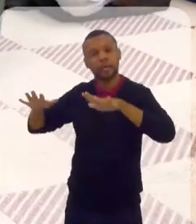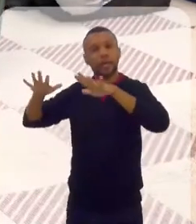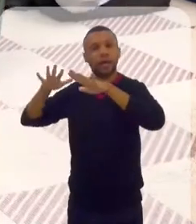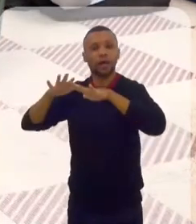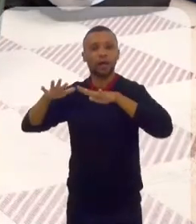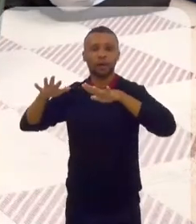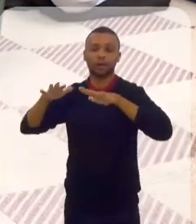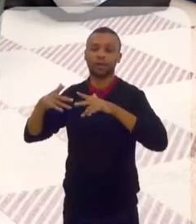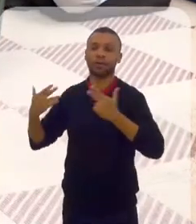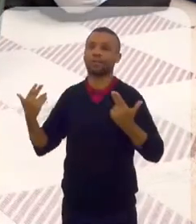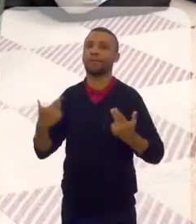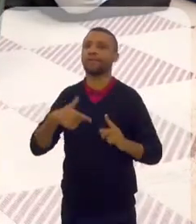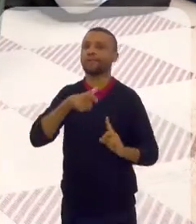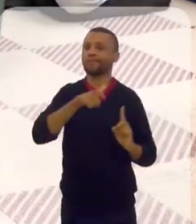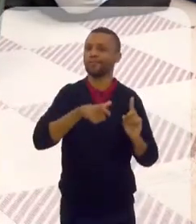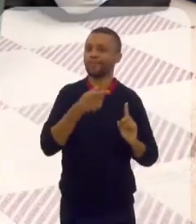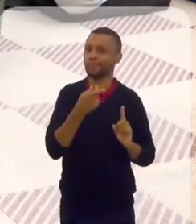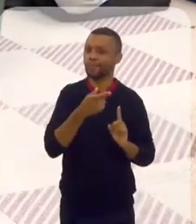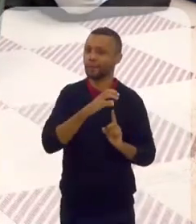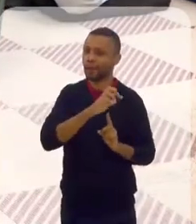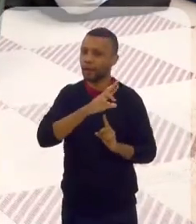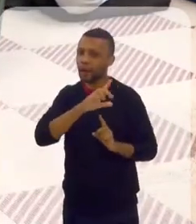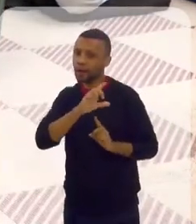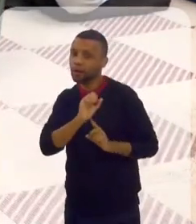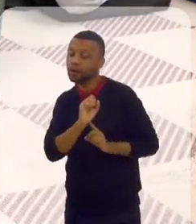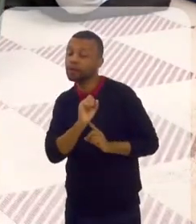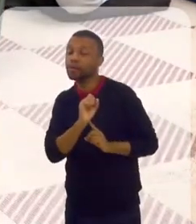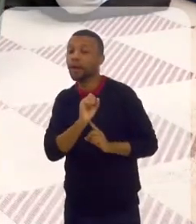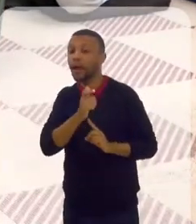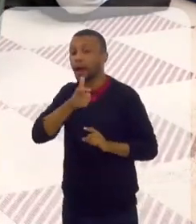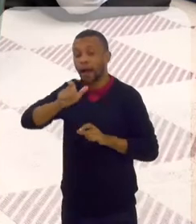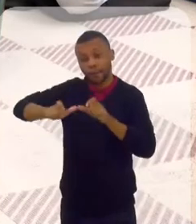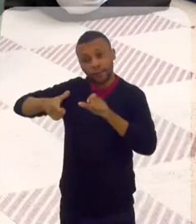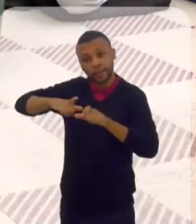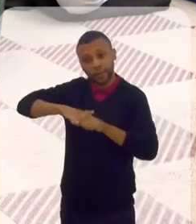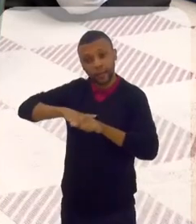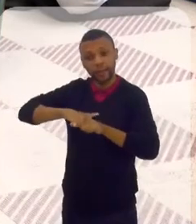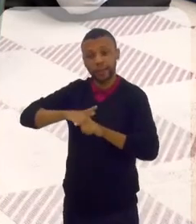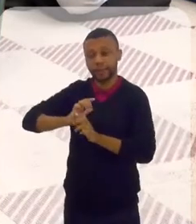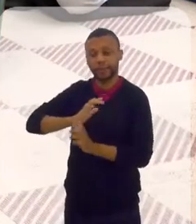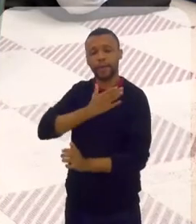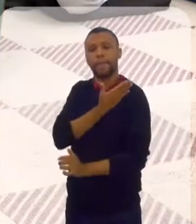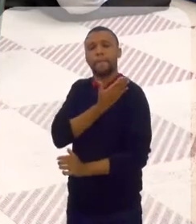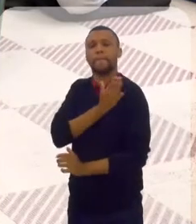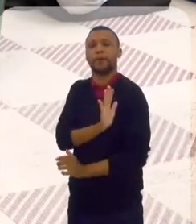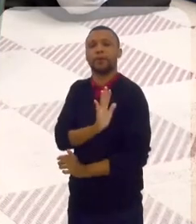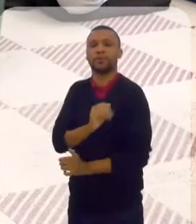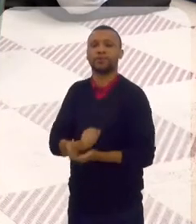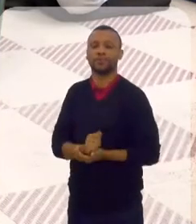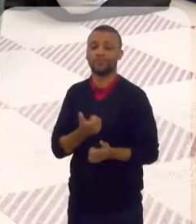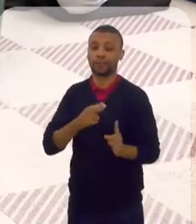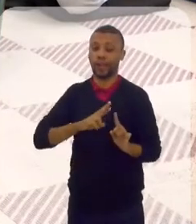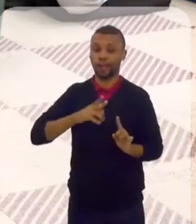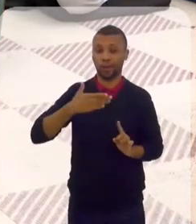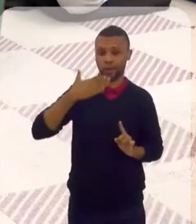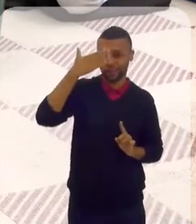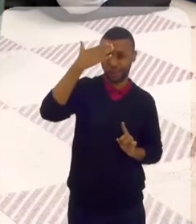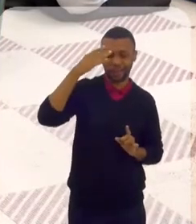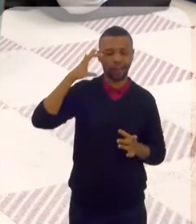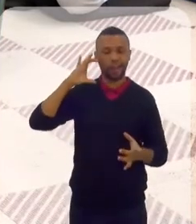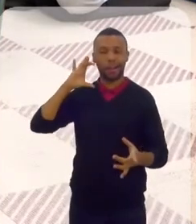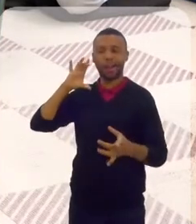Carlos, as pessoas têm esse pré-conceito de ligar a religião